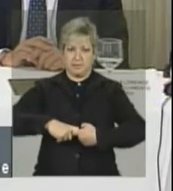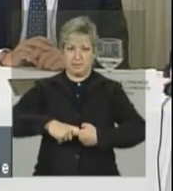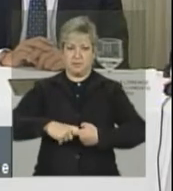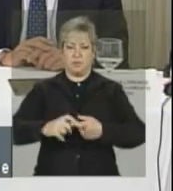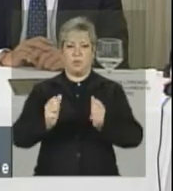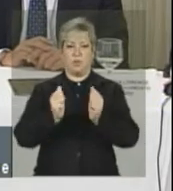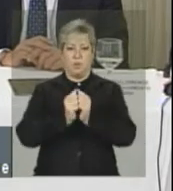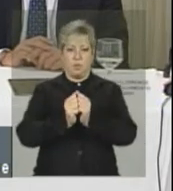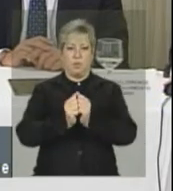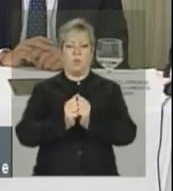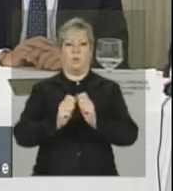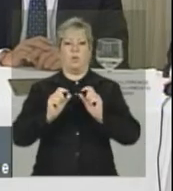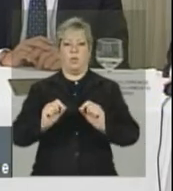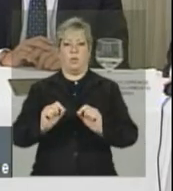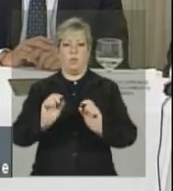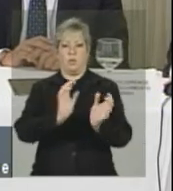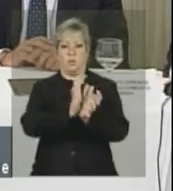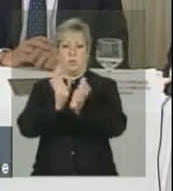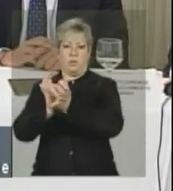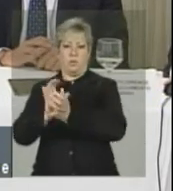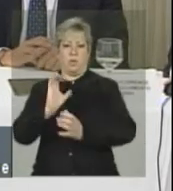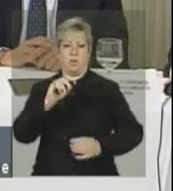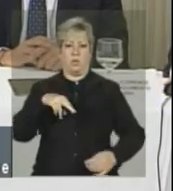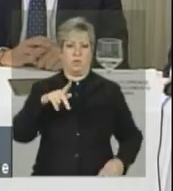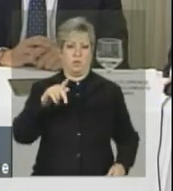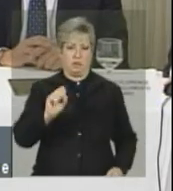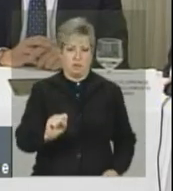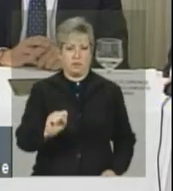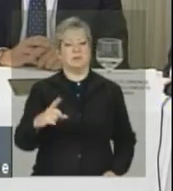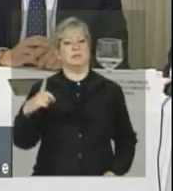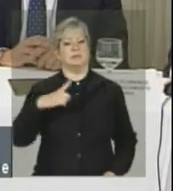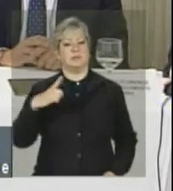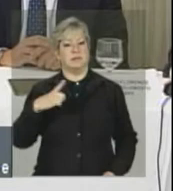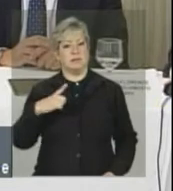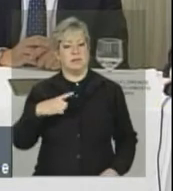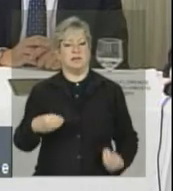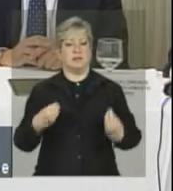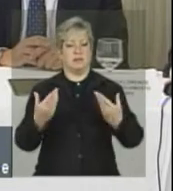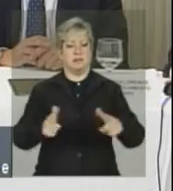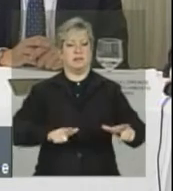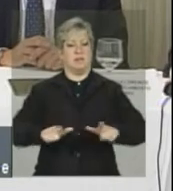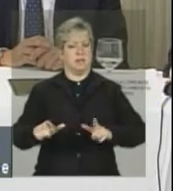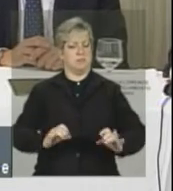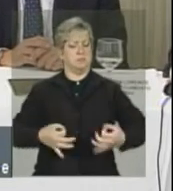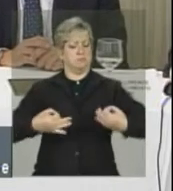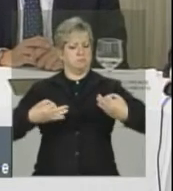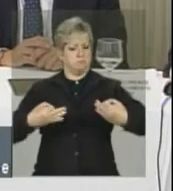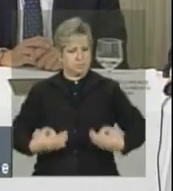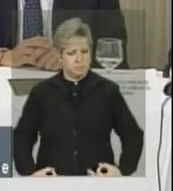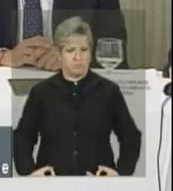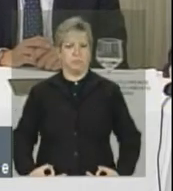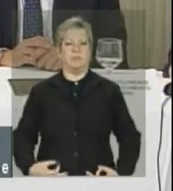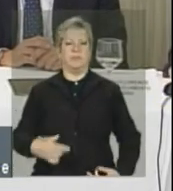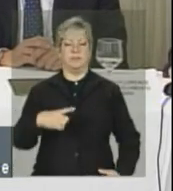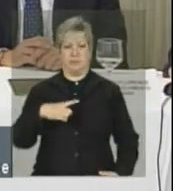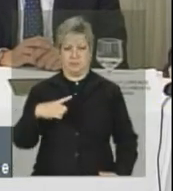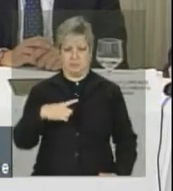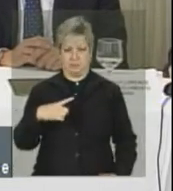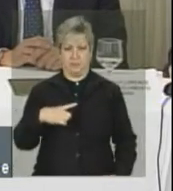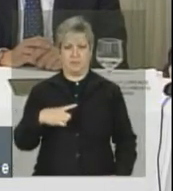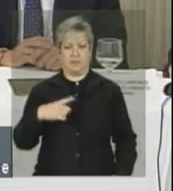entidades ONGs que vêm prestando o serviço de forma exemplar para